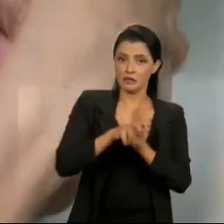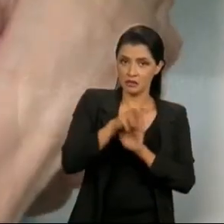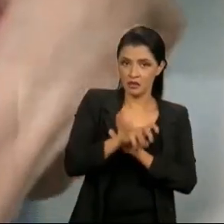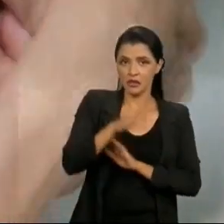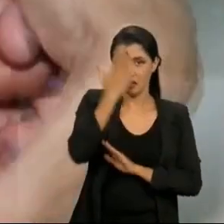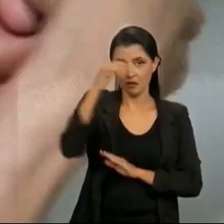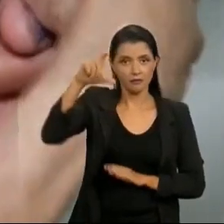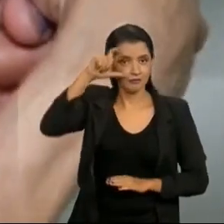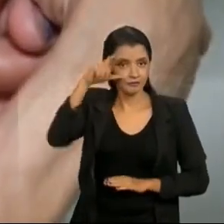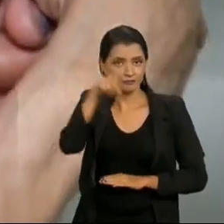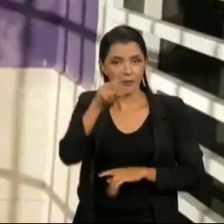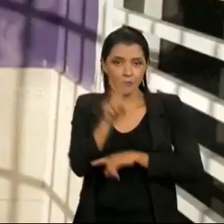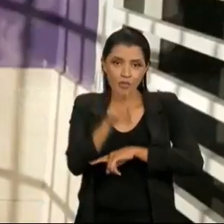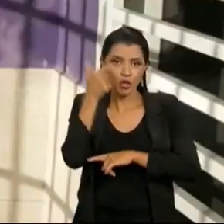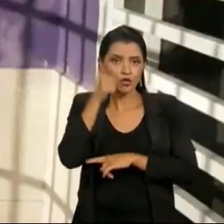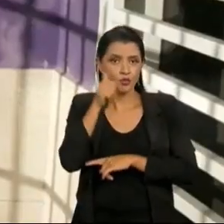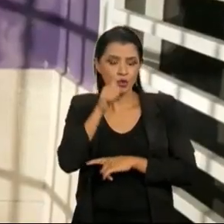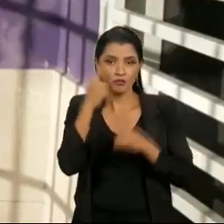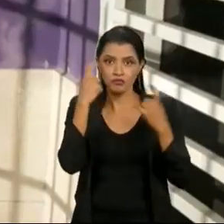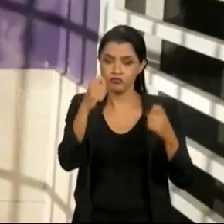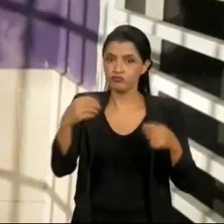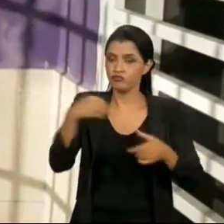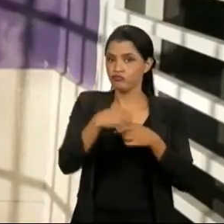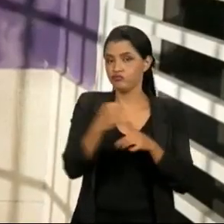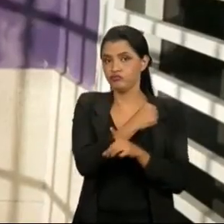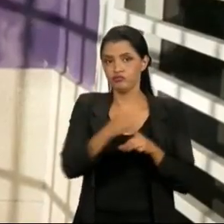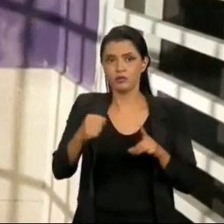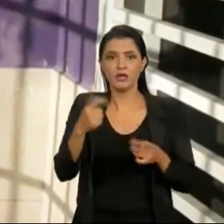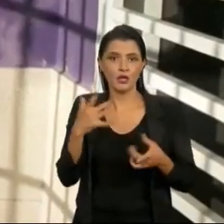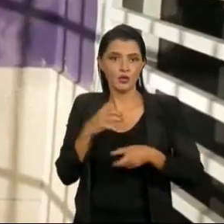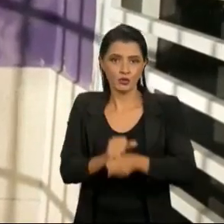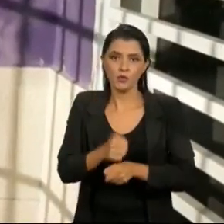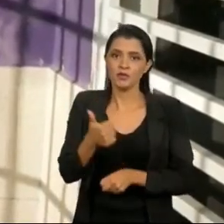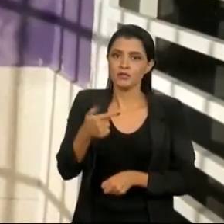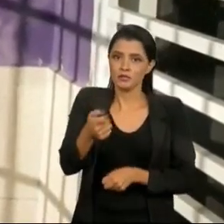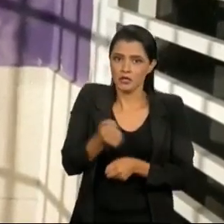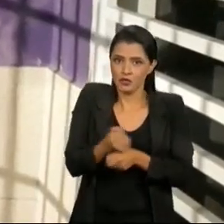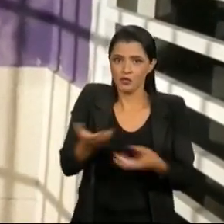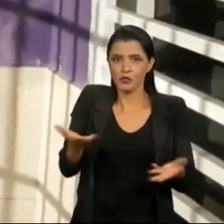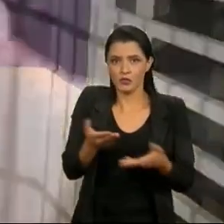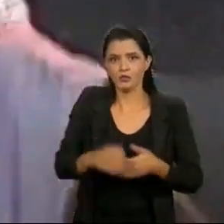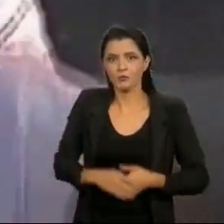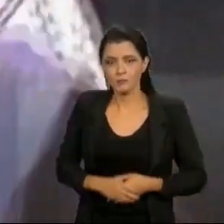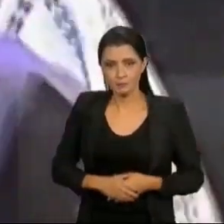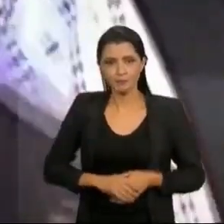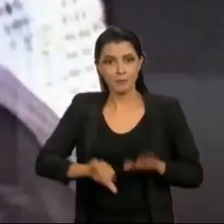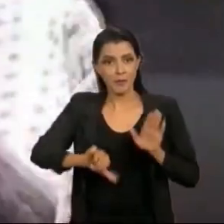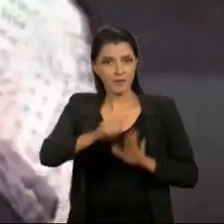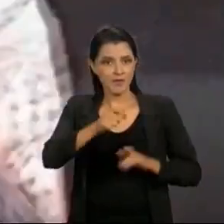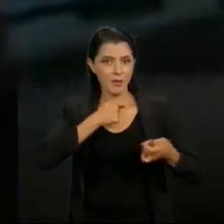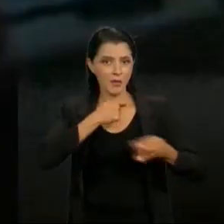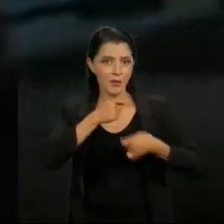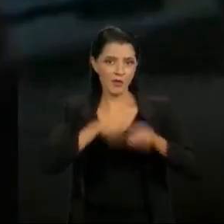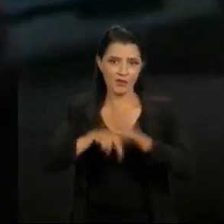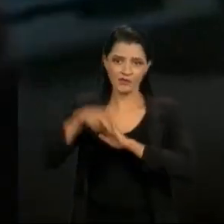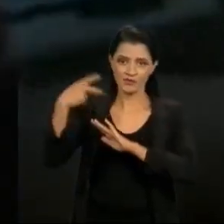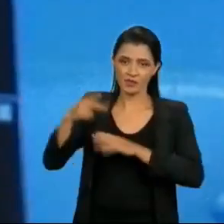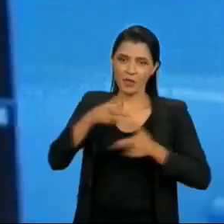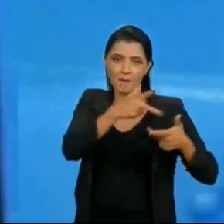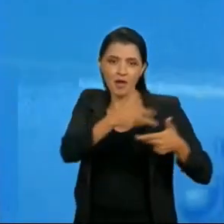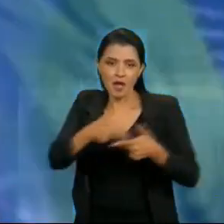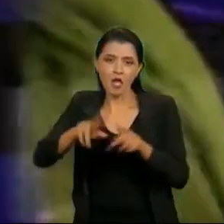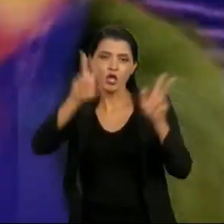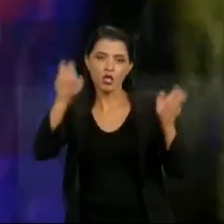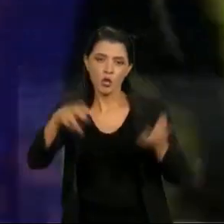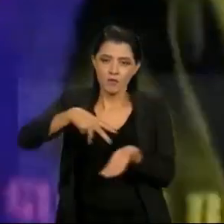que protege mulheres da violência doméstica, completa hoje 17 anos. E a primeira reportagem de uma série sobre o